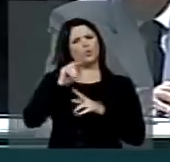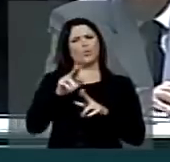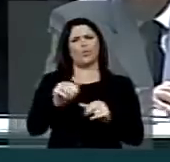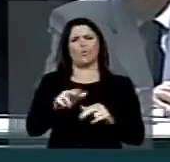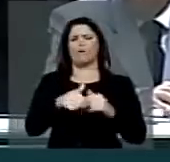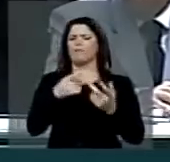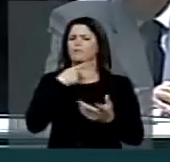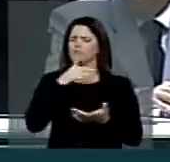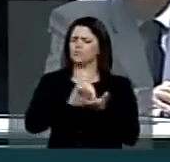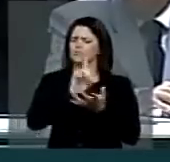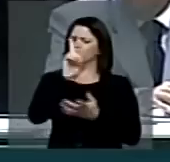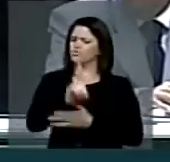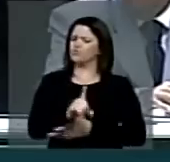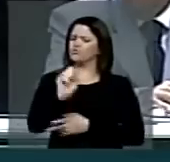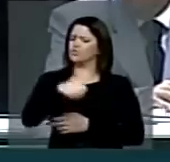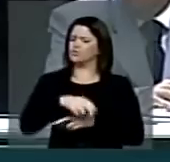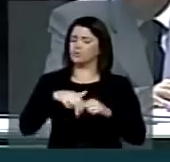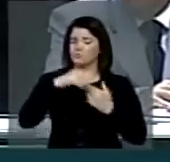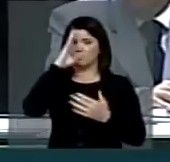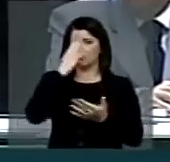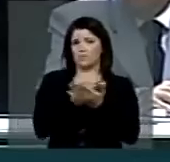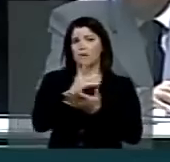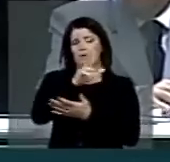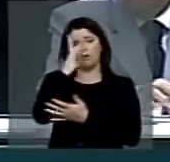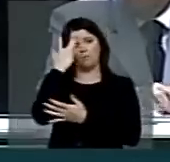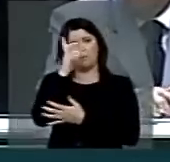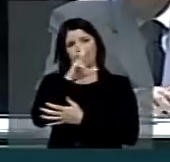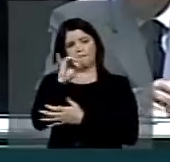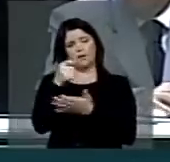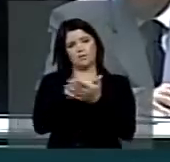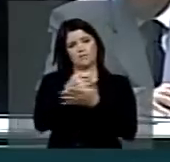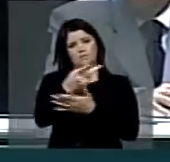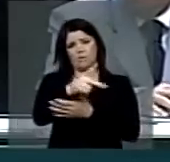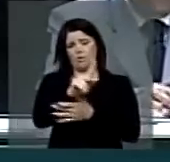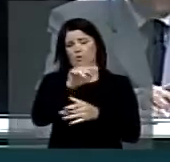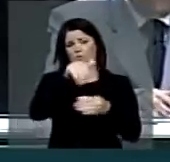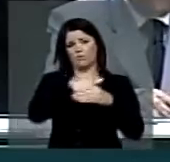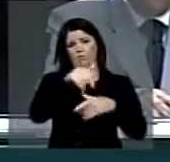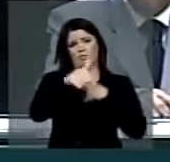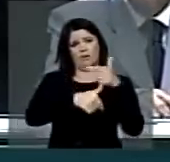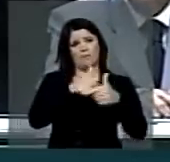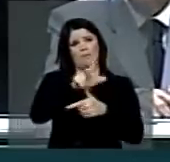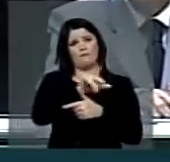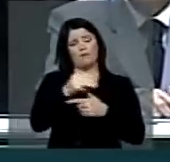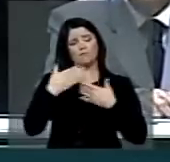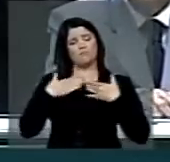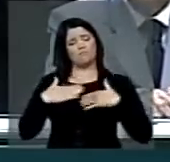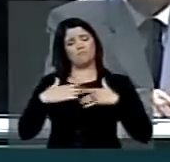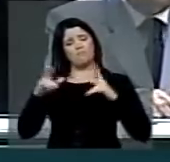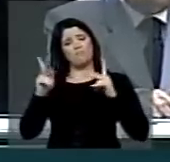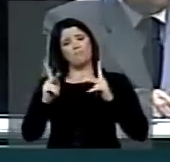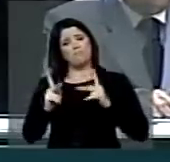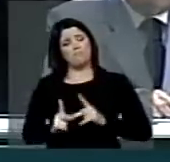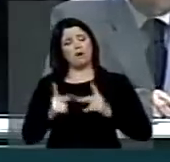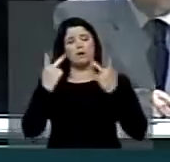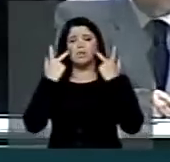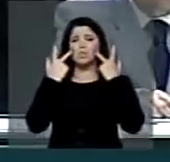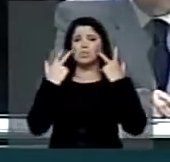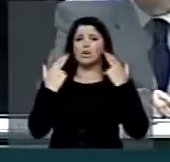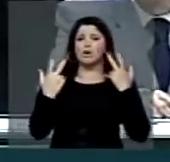tem todo o direito e acredito que amanhã cumprirá também o seu dever regimental de forma tranquila, serena,